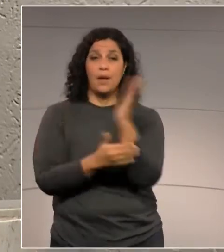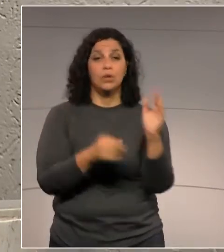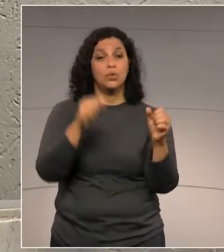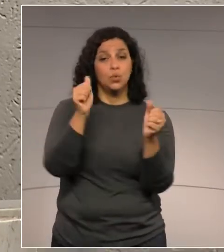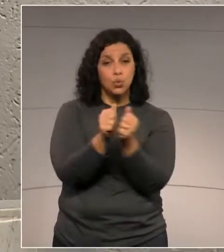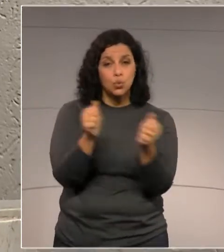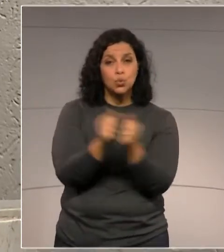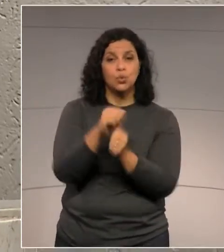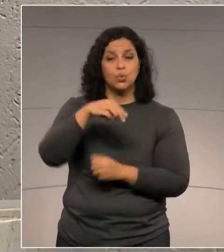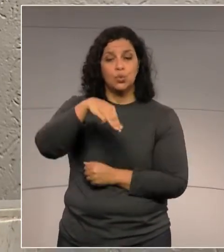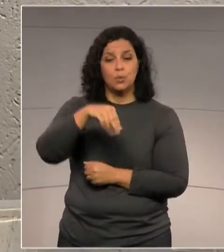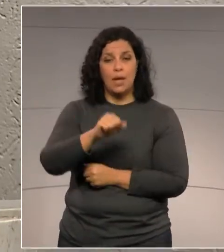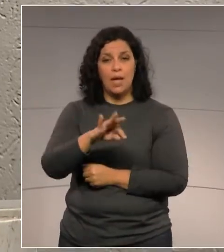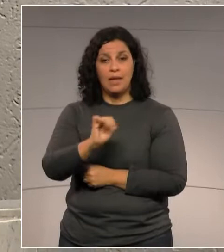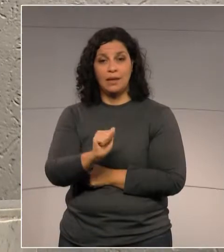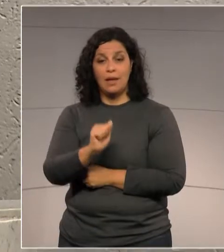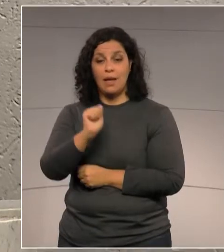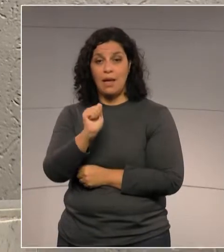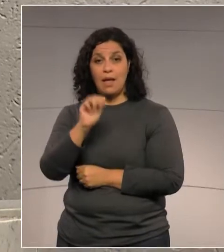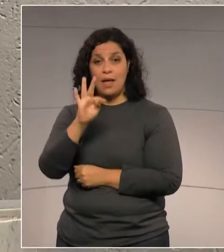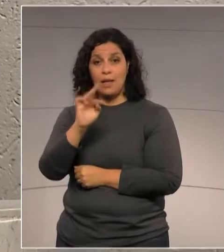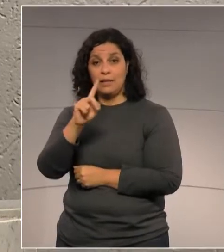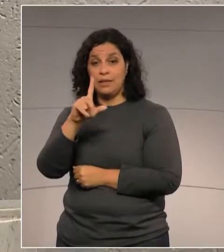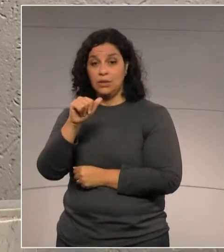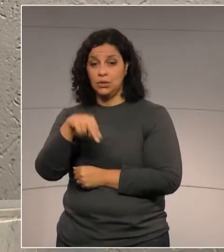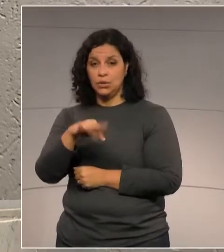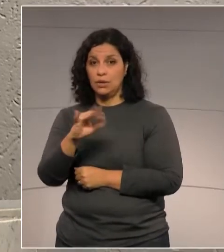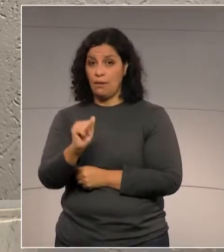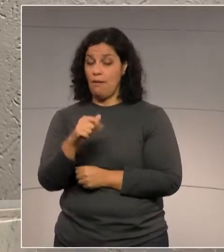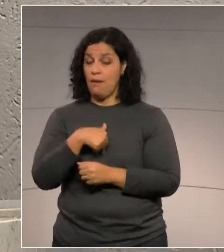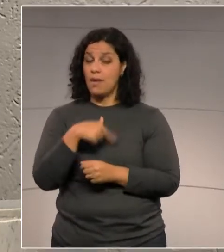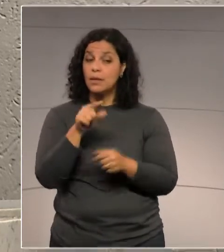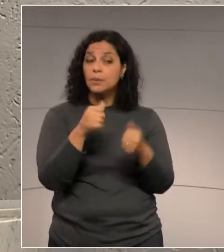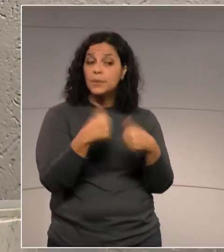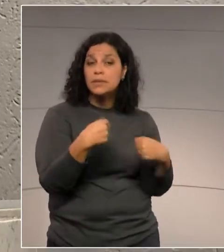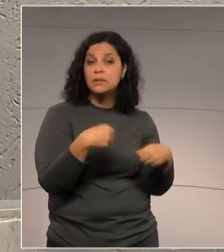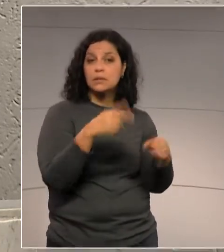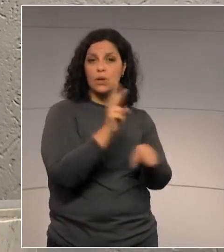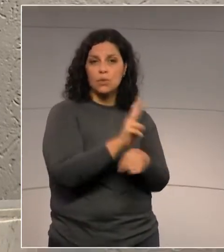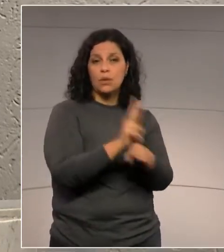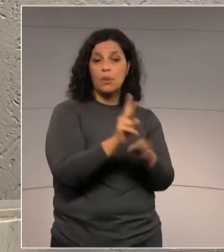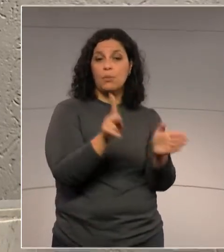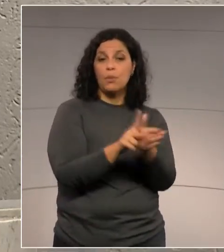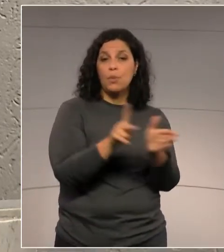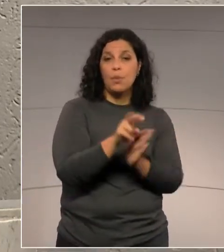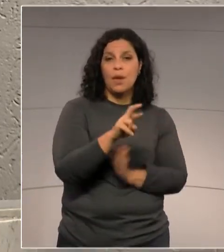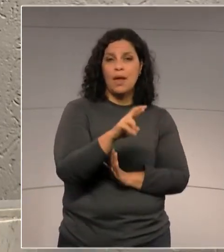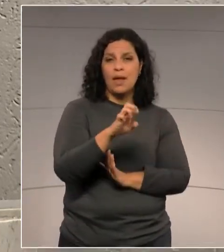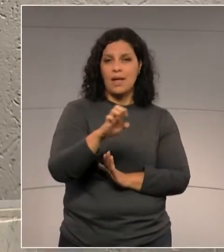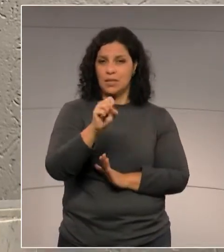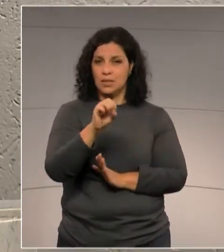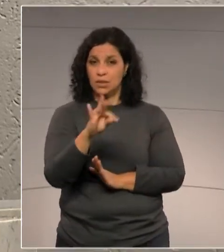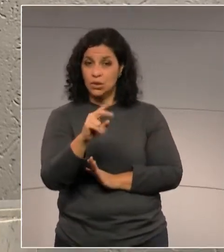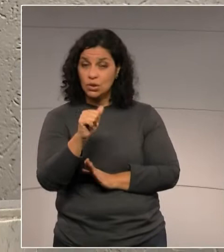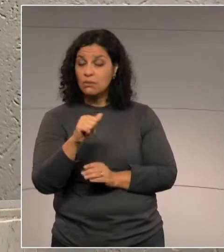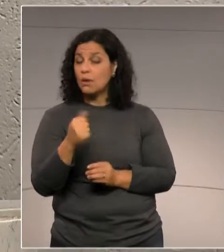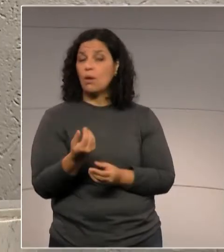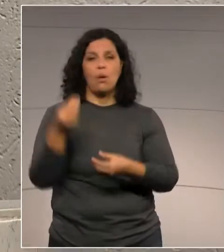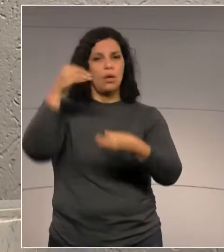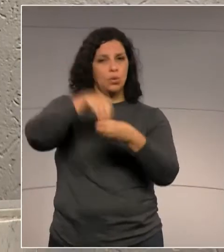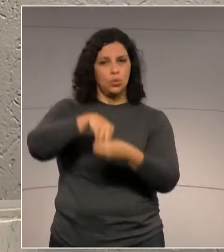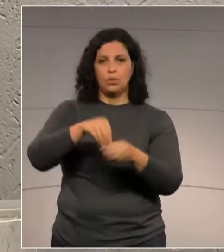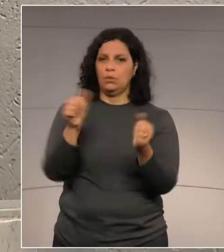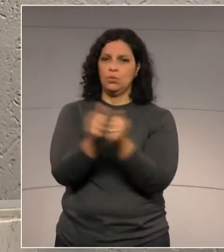Agora, não. Ela é uma área de preservação permanente, mas é restrinta a restinga sem incluí-la